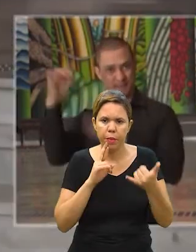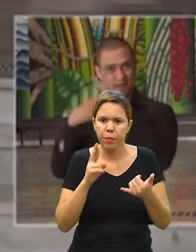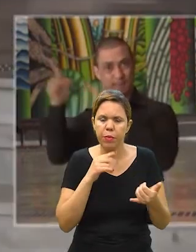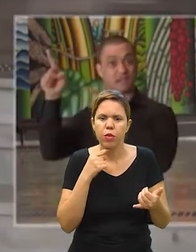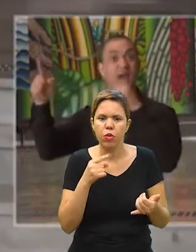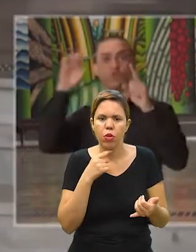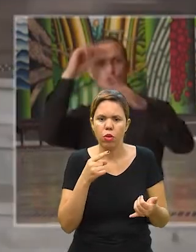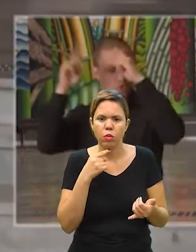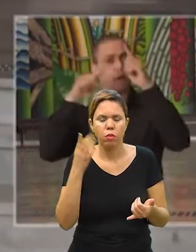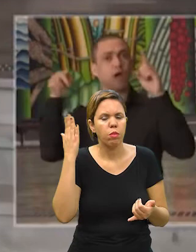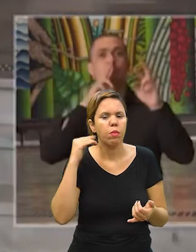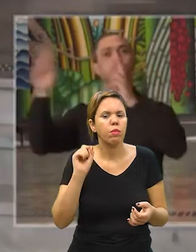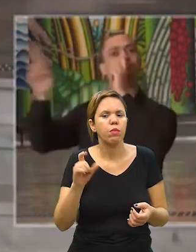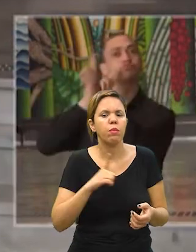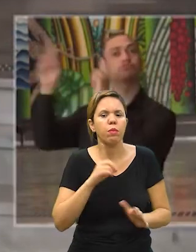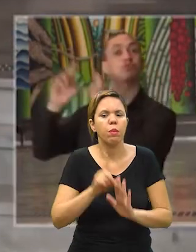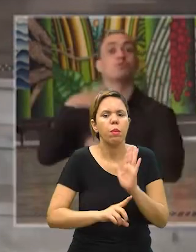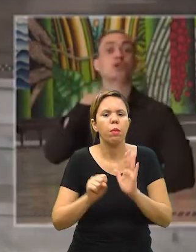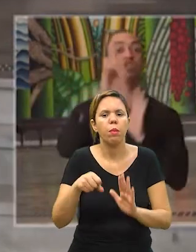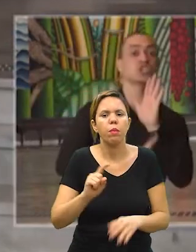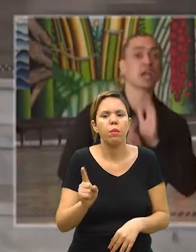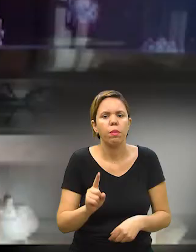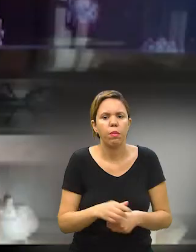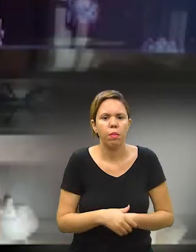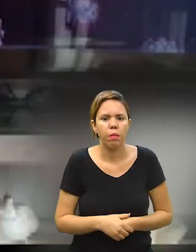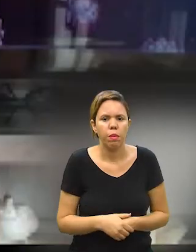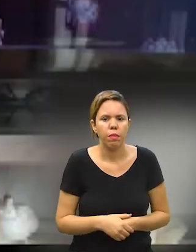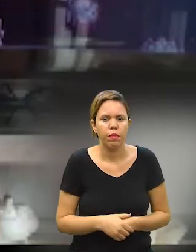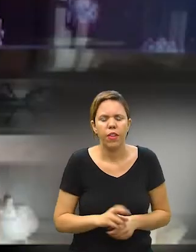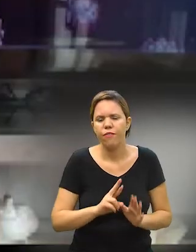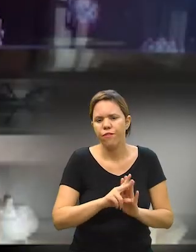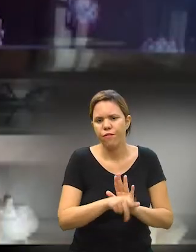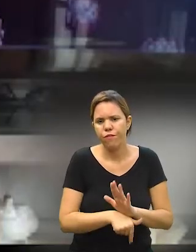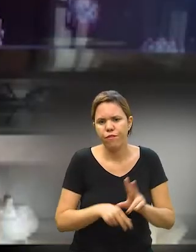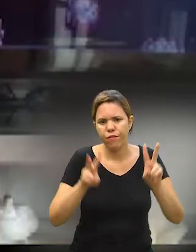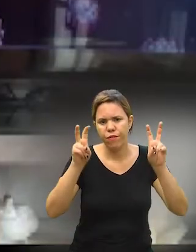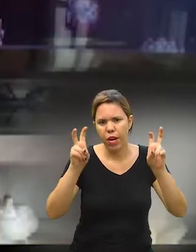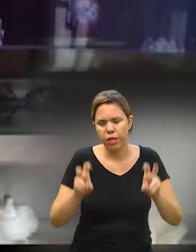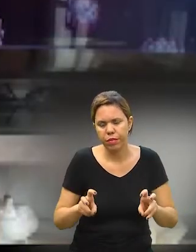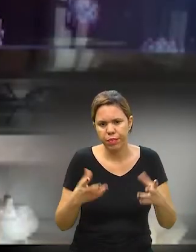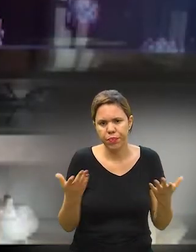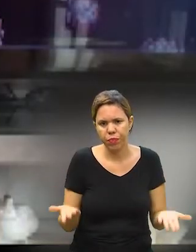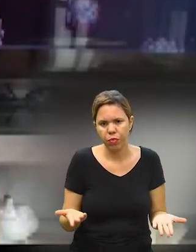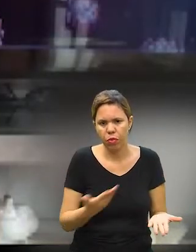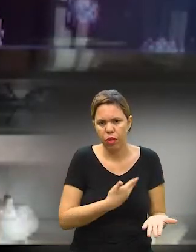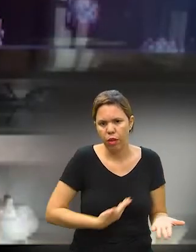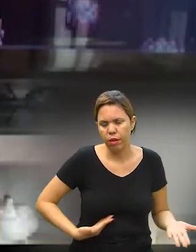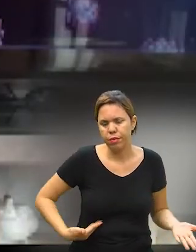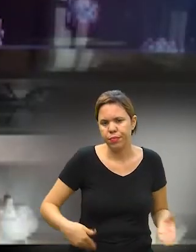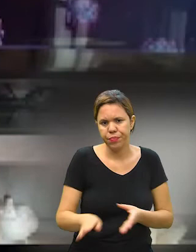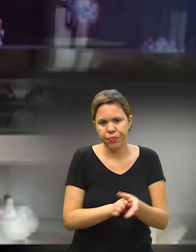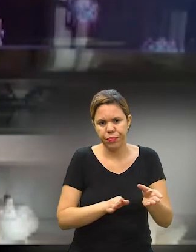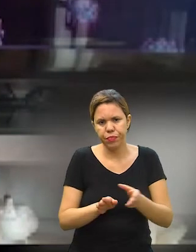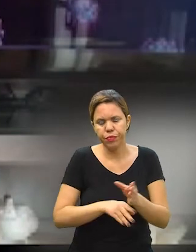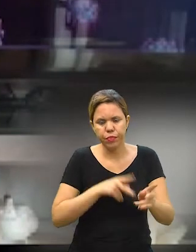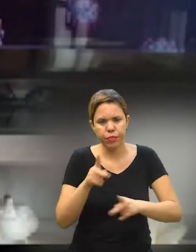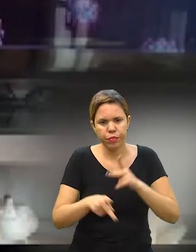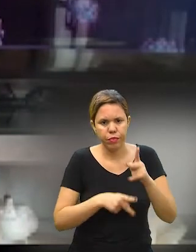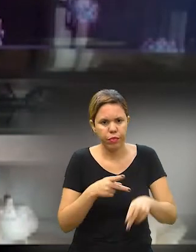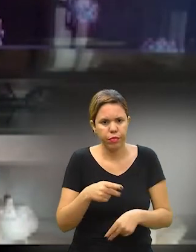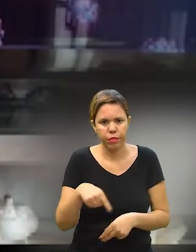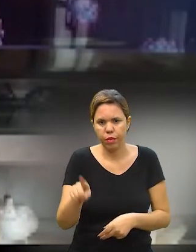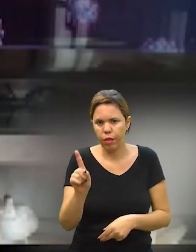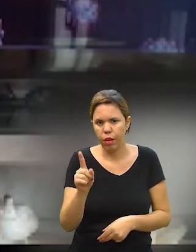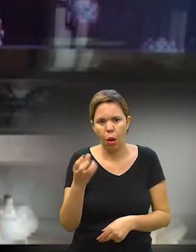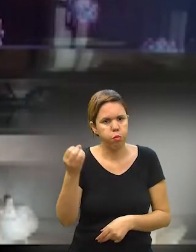todas as perguntas, inclusive para saber se tem direito ou não, enfim. Entre os vários assuntos abordados, o governador orientou as pessoas